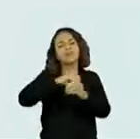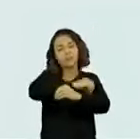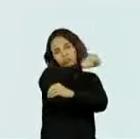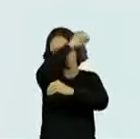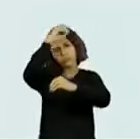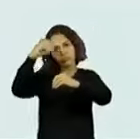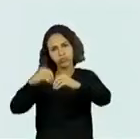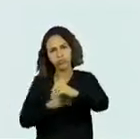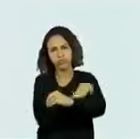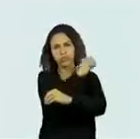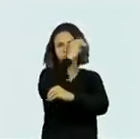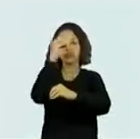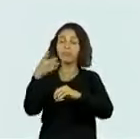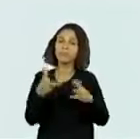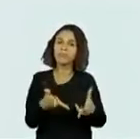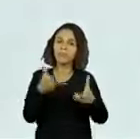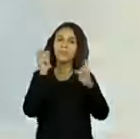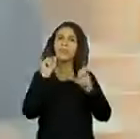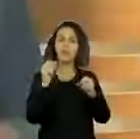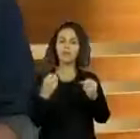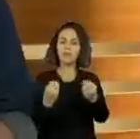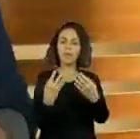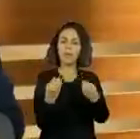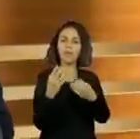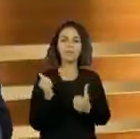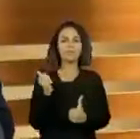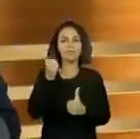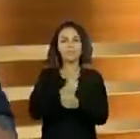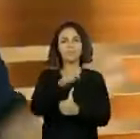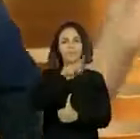virão, e os verdadeiros mestres voltarão a assumir.